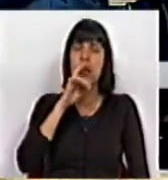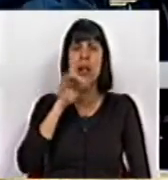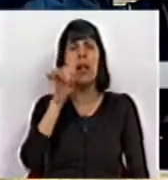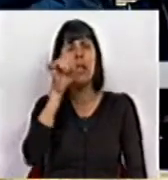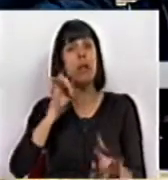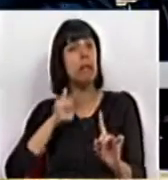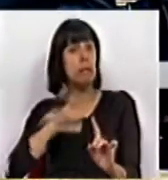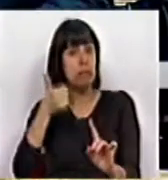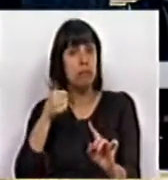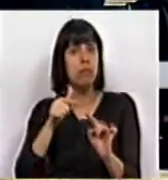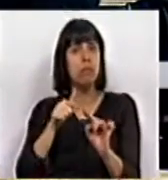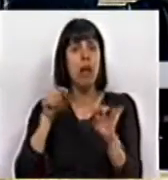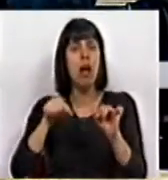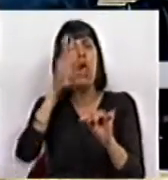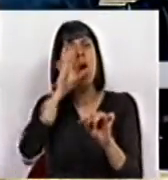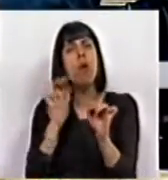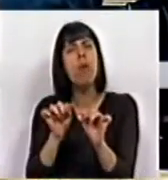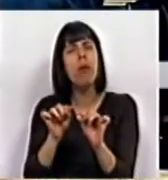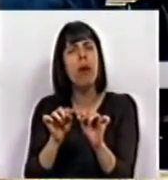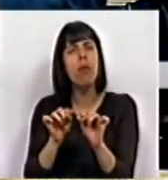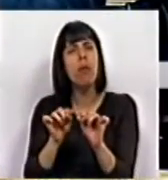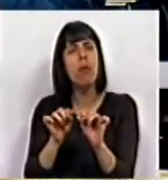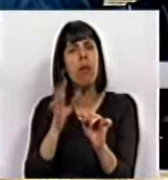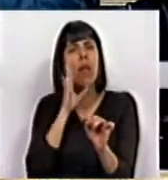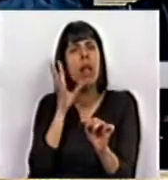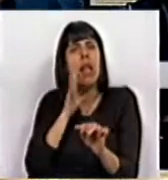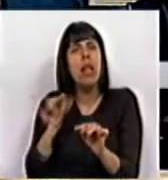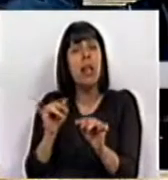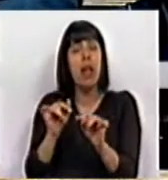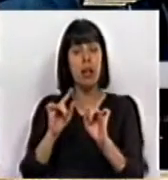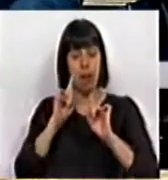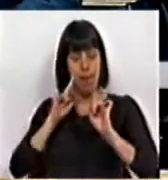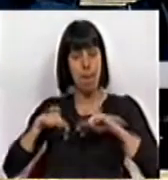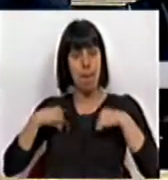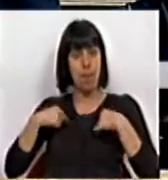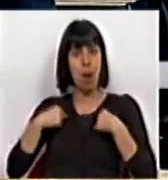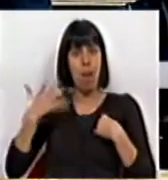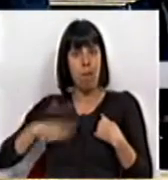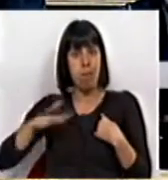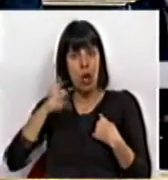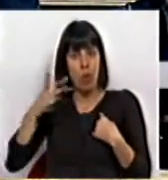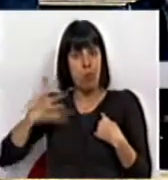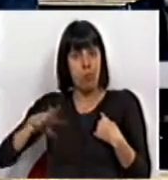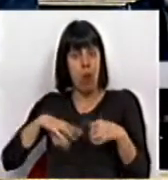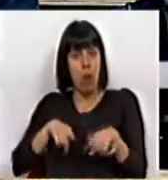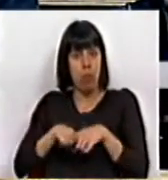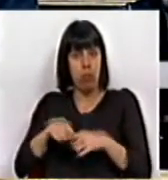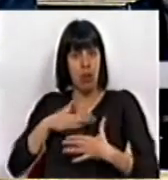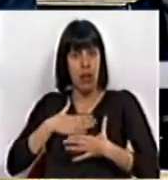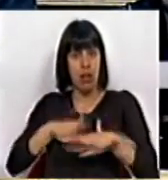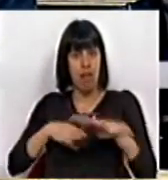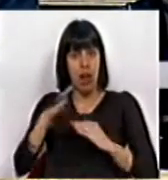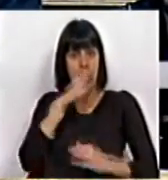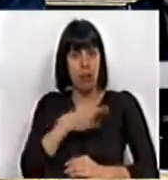a questão central é que este Governo procura tratar da sua própria sobrevivência e da política que